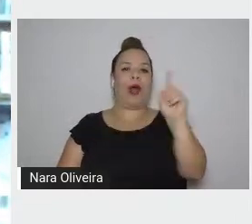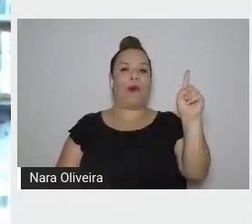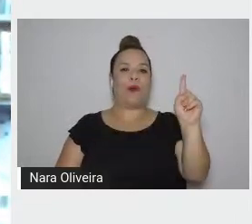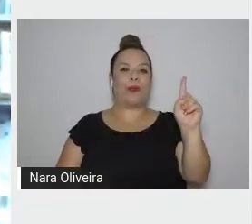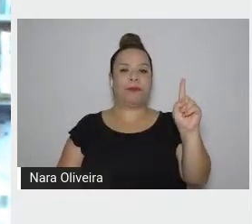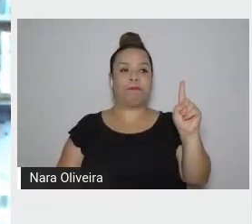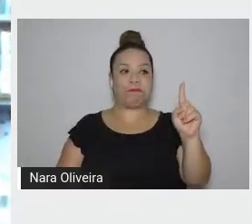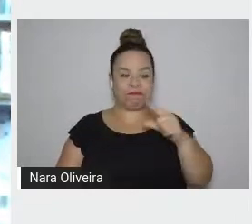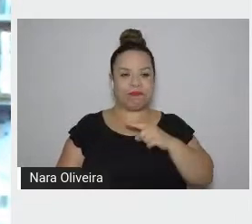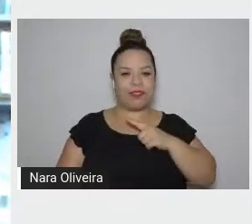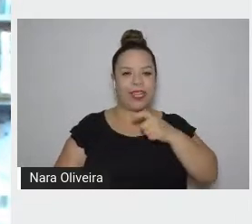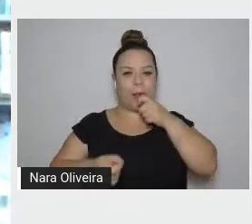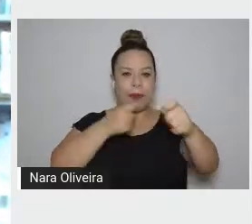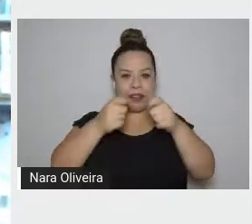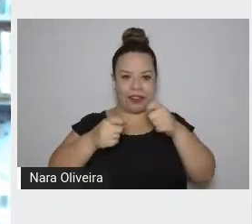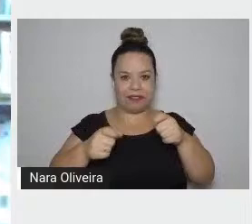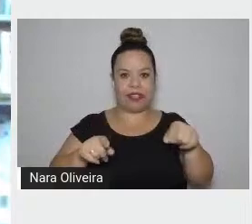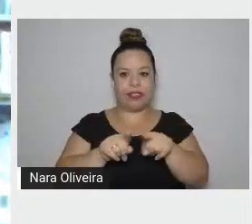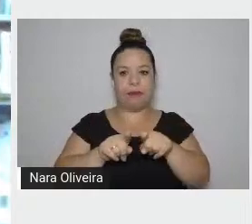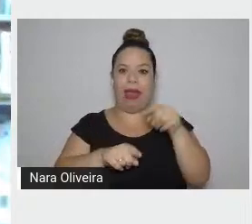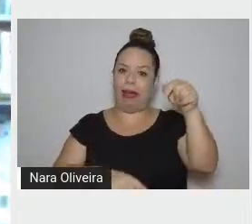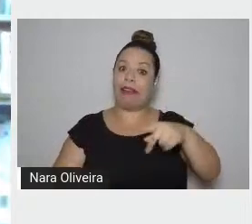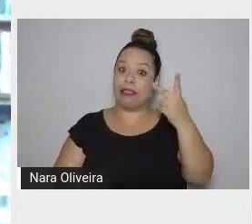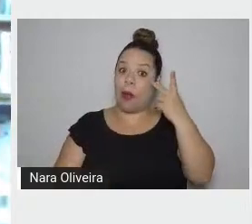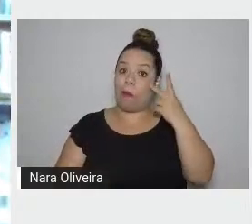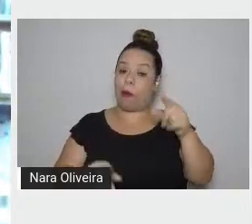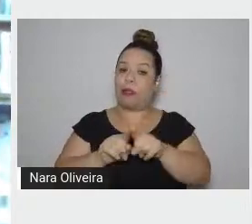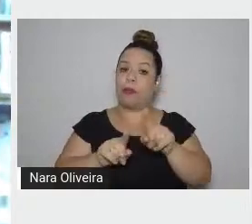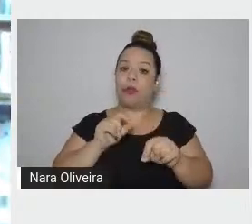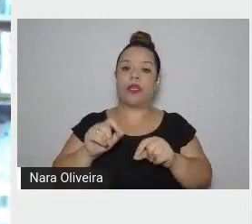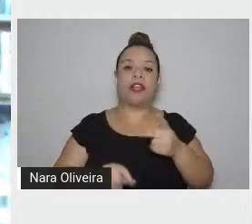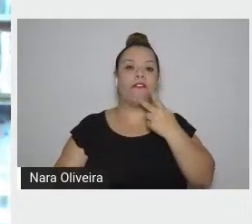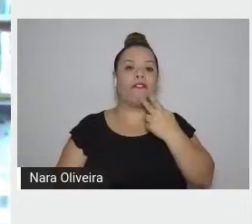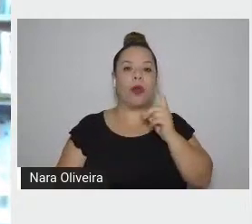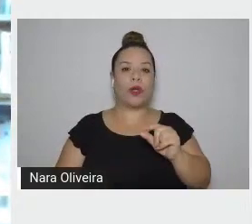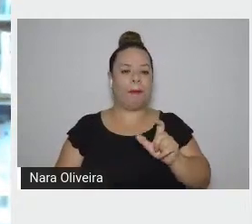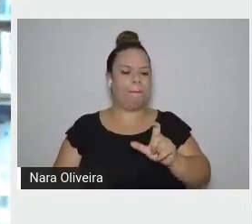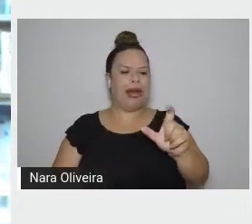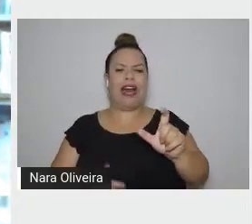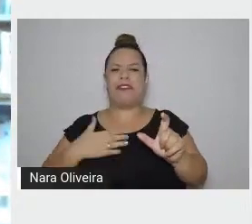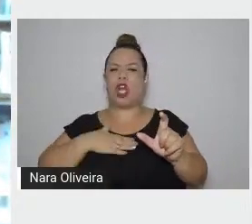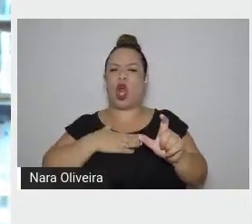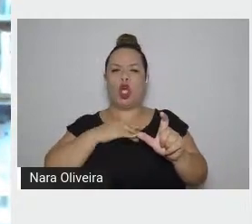entrevista, aliás, aqui em São Paulo, ele disse a palavra de que eu mais gosto é não.